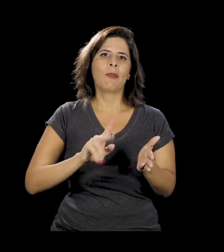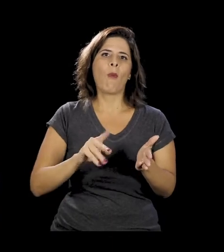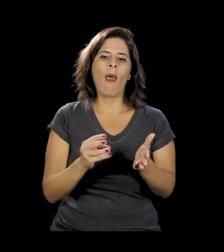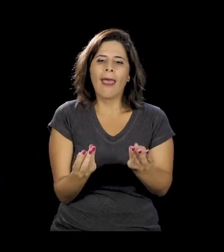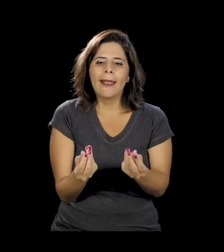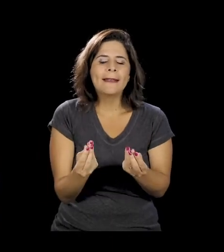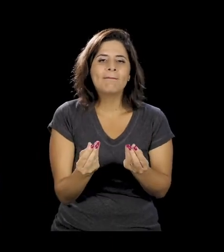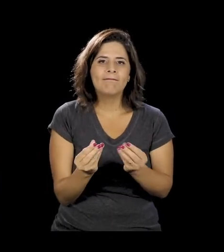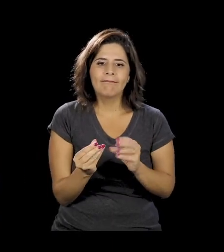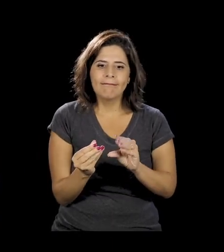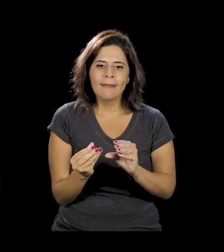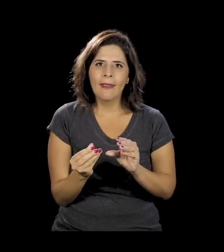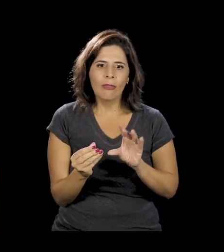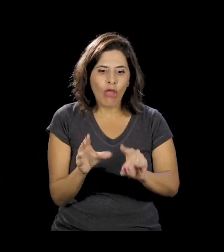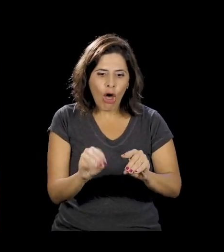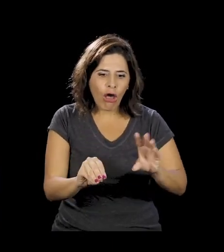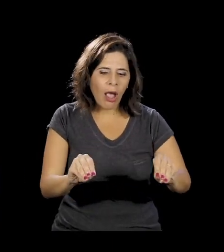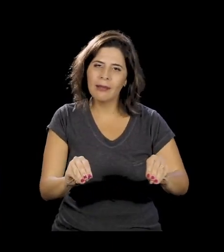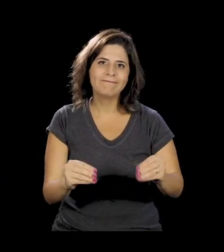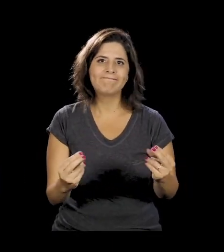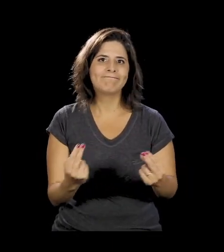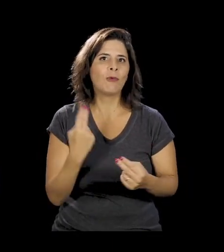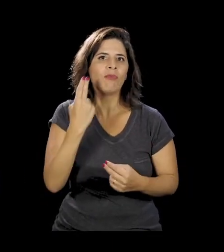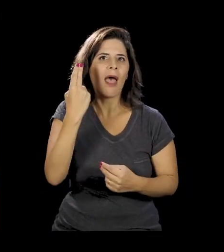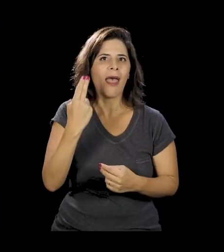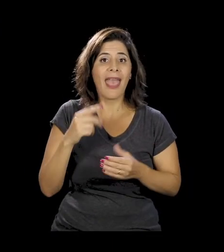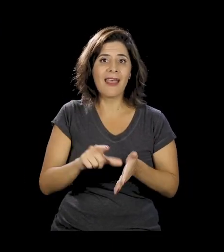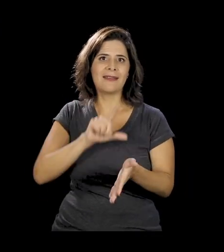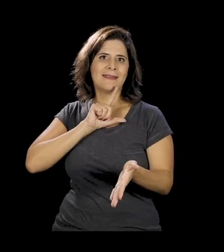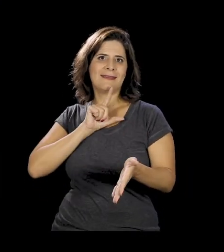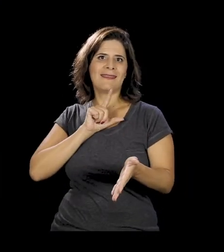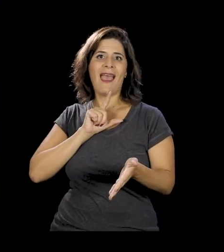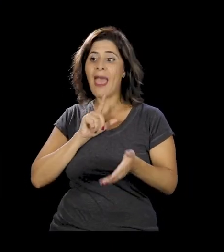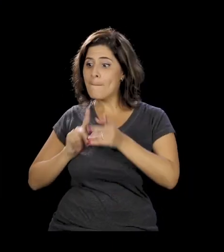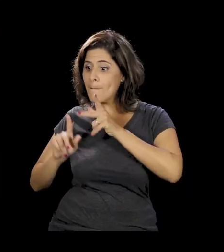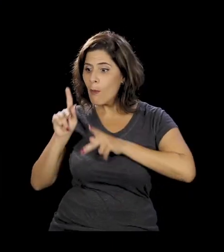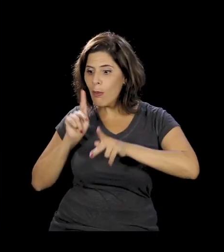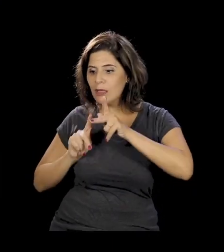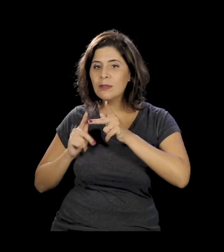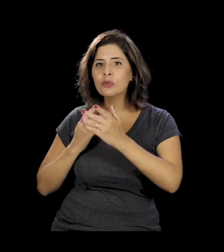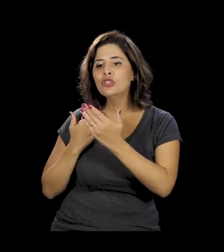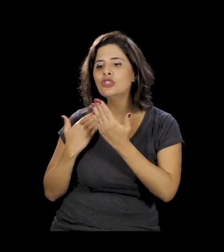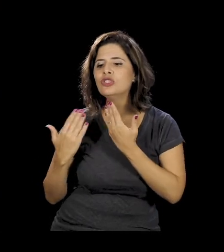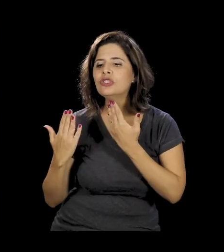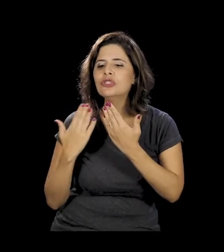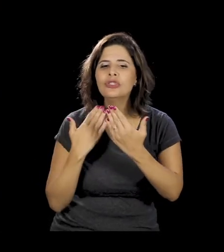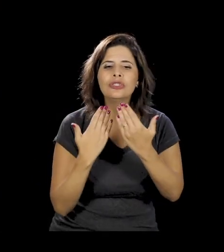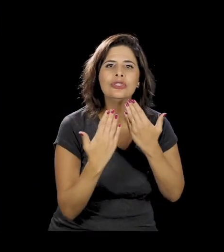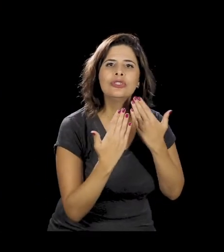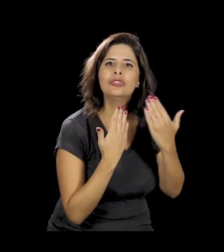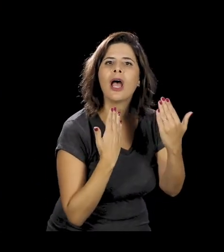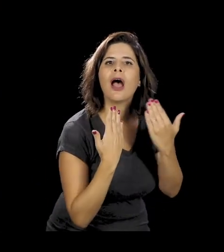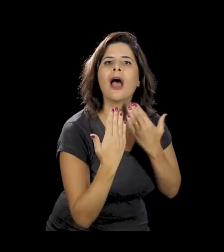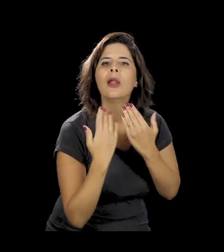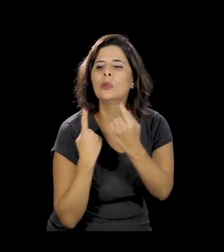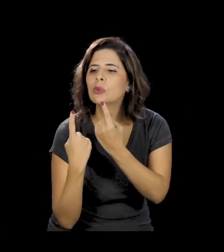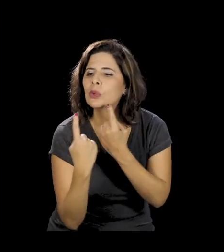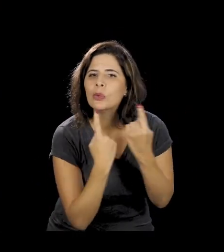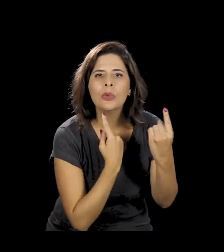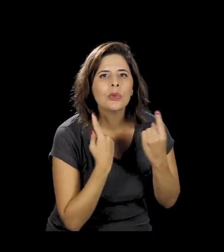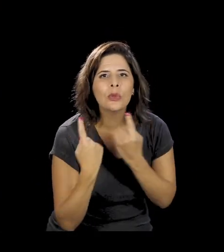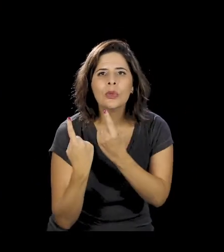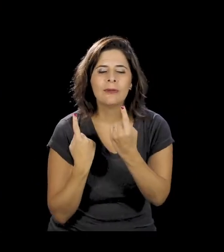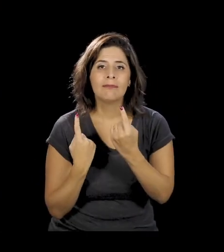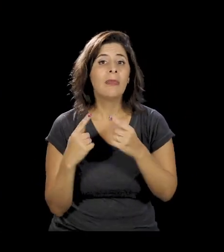algo palpável especificamente, ela começa antes, começa no diálogo com a população, e no diálogo com uma